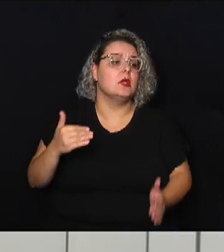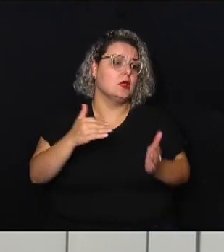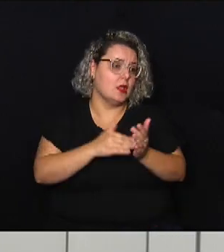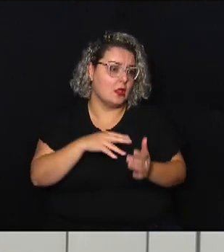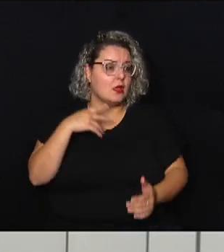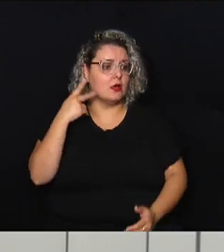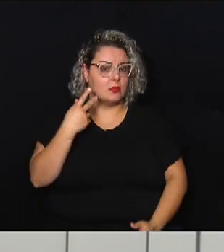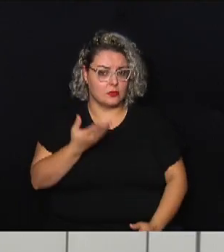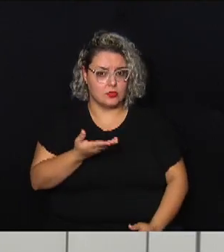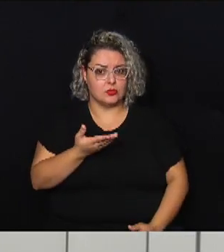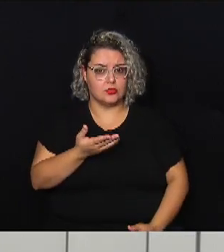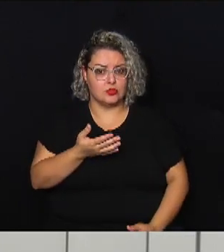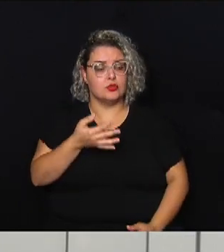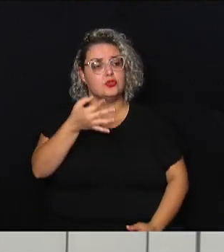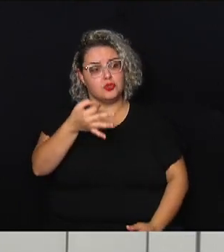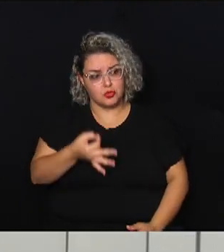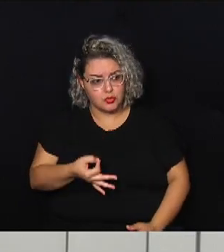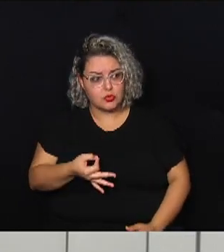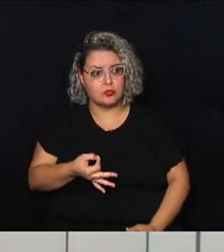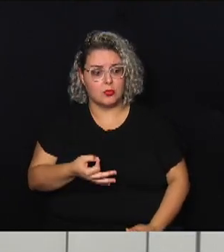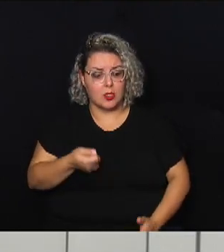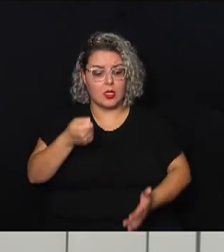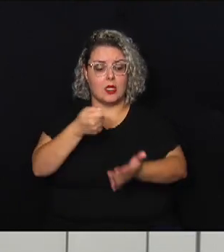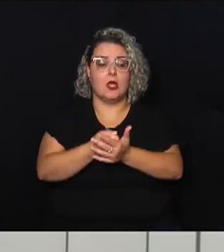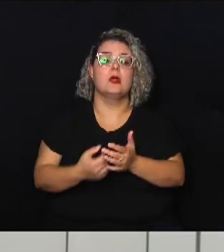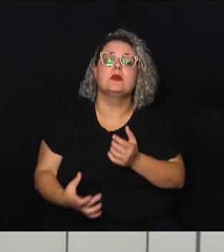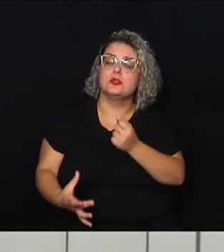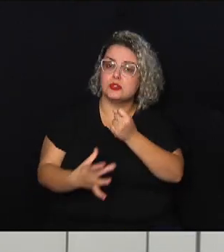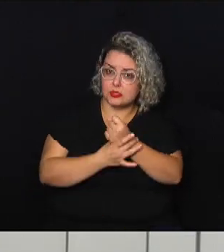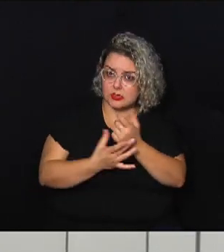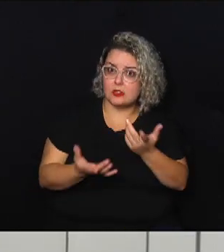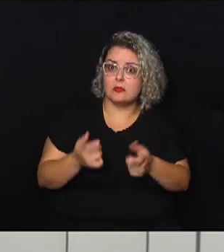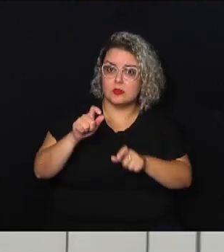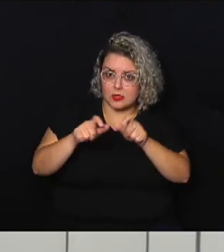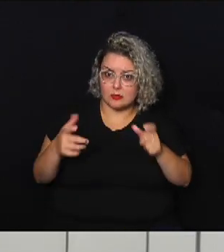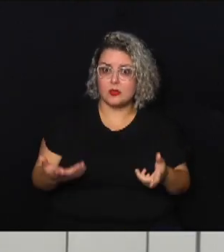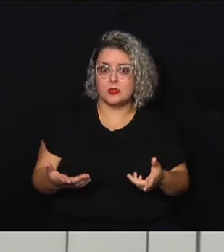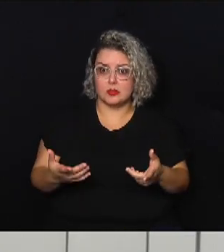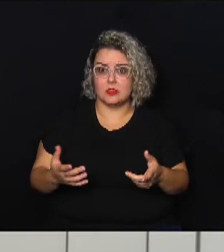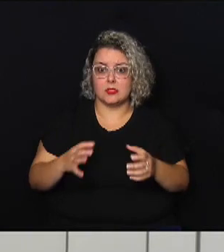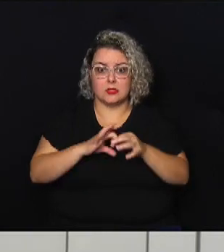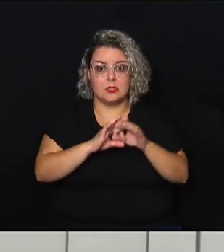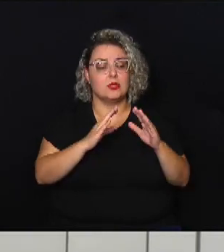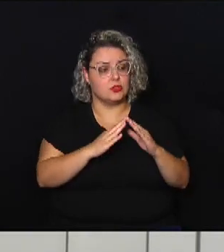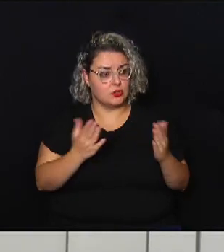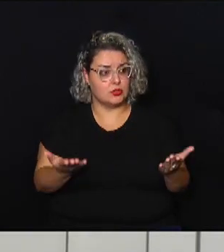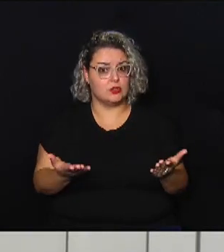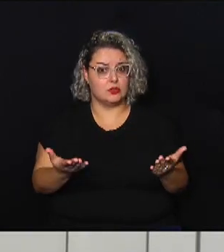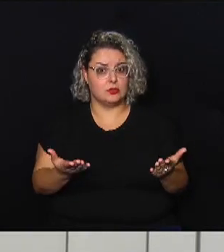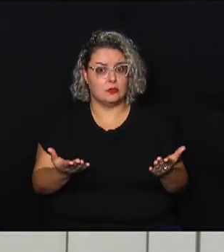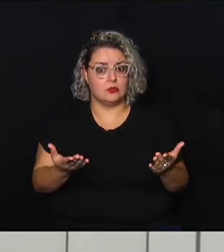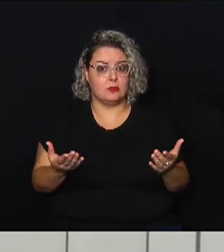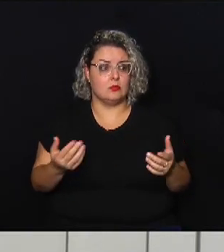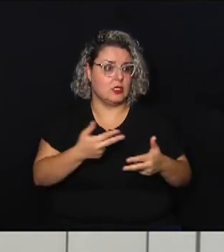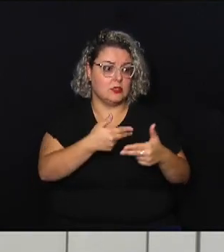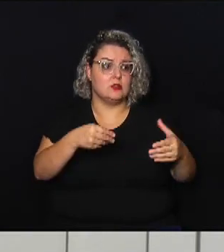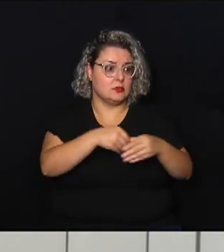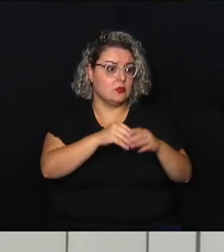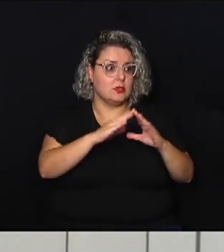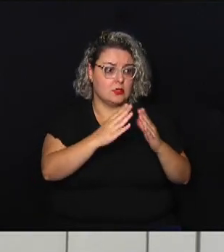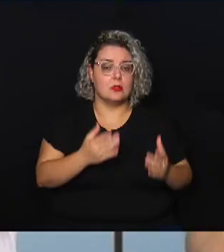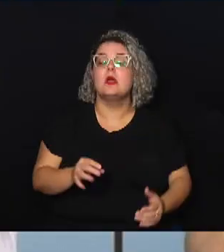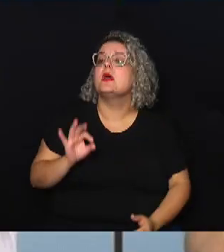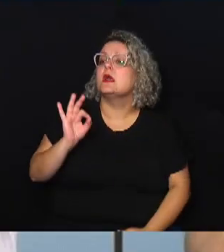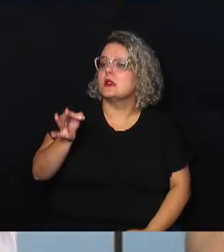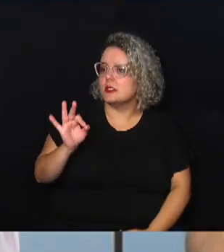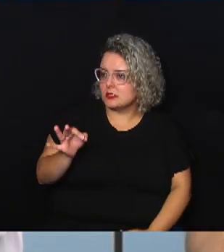justamente para garantir a segurança daquelas pessoas que tiveram que deixar suas casas mas seus pertences estão lá dentro exatamente exatamente